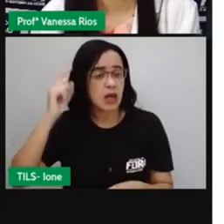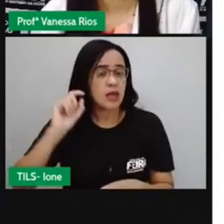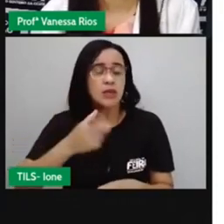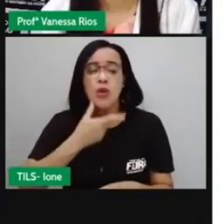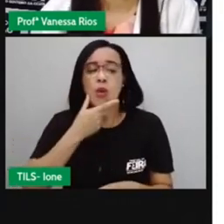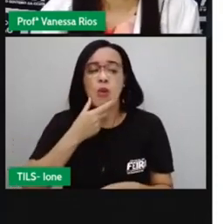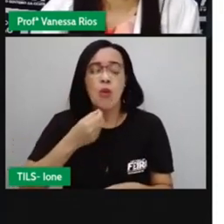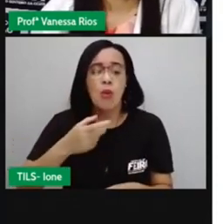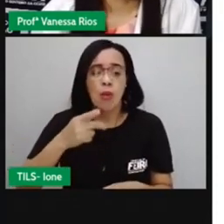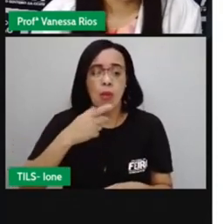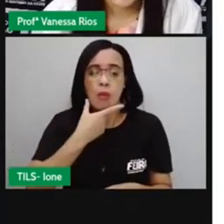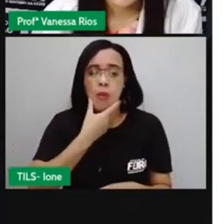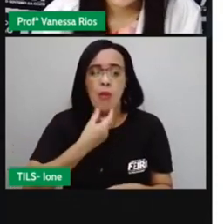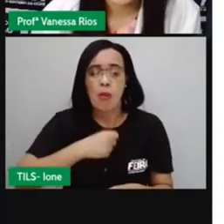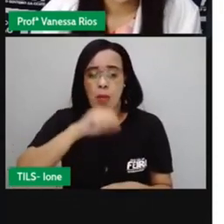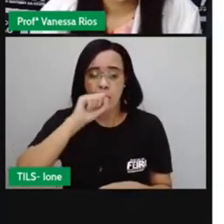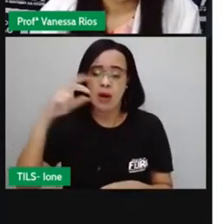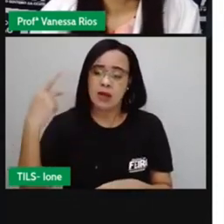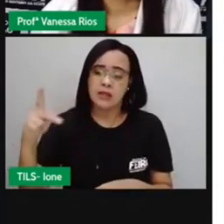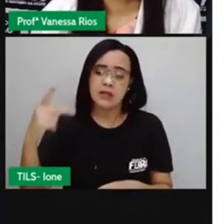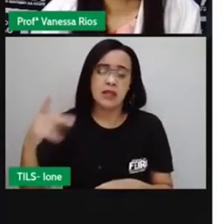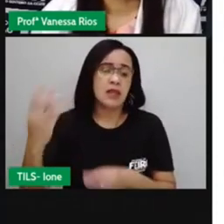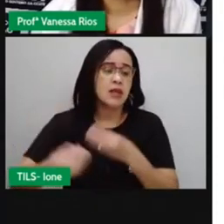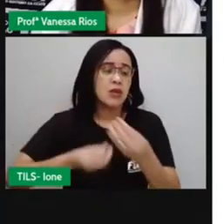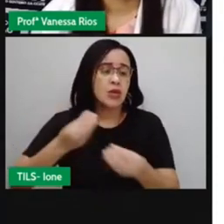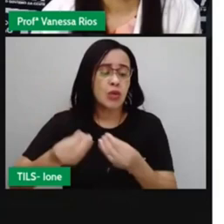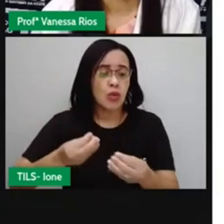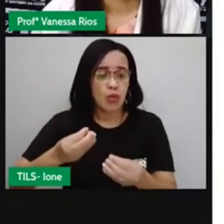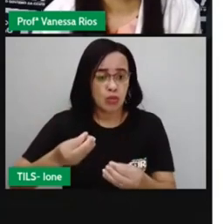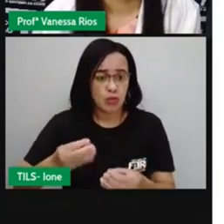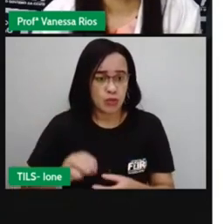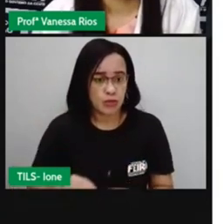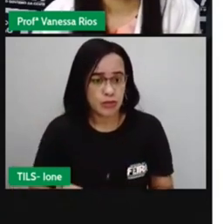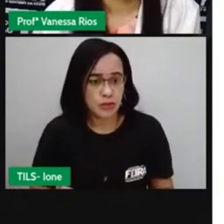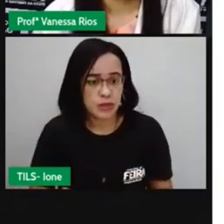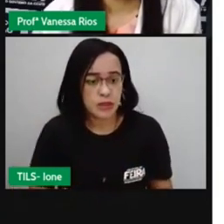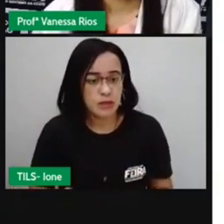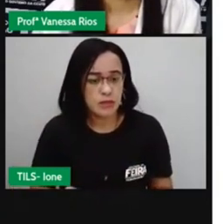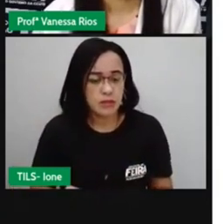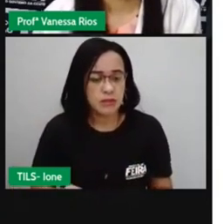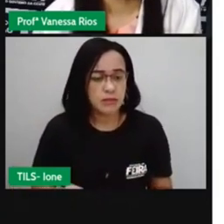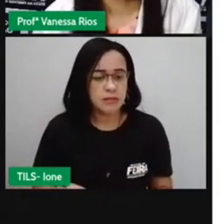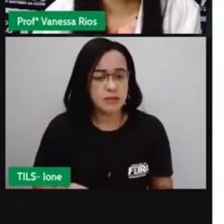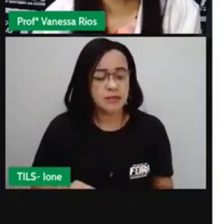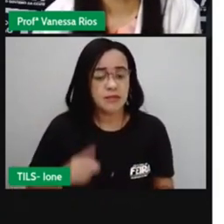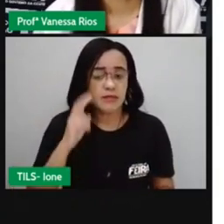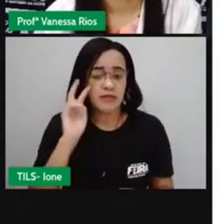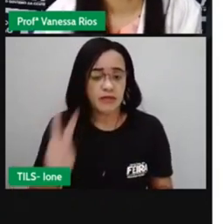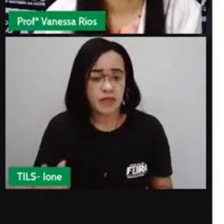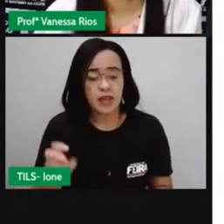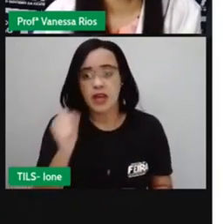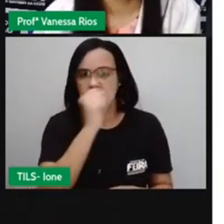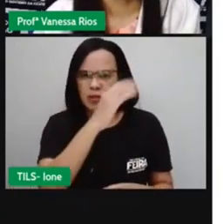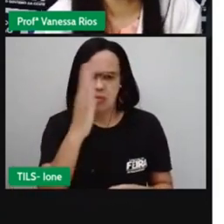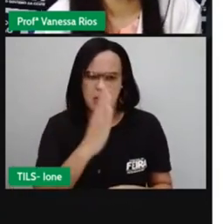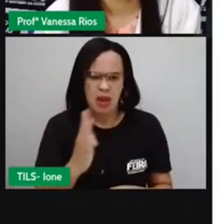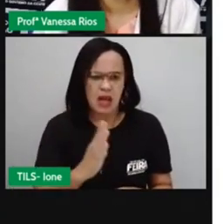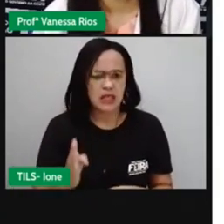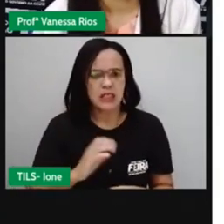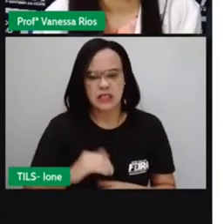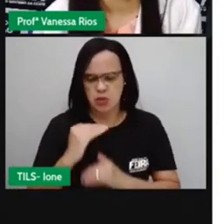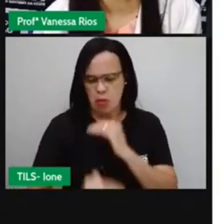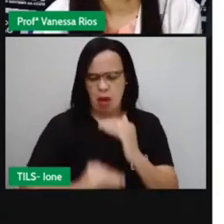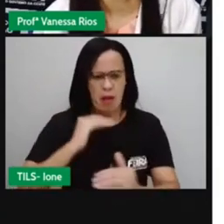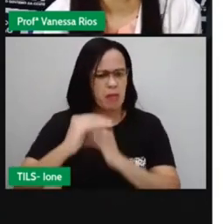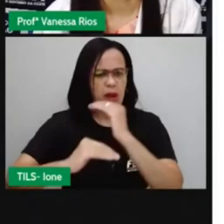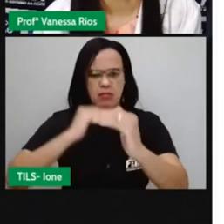recolonização do Brasil por observar que o Brasil estava crescendo, se desenvolvendo e que